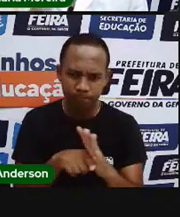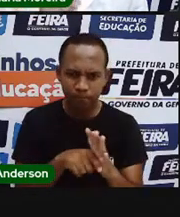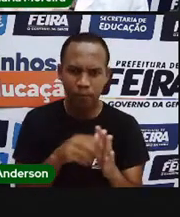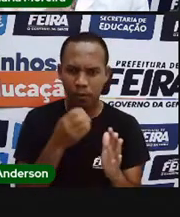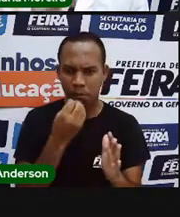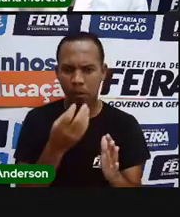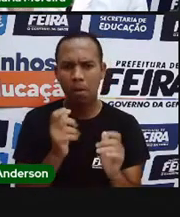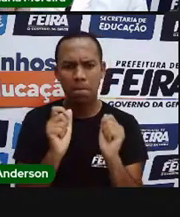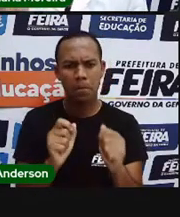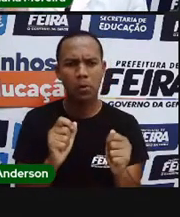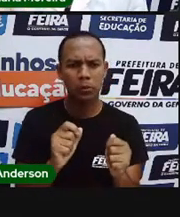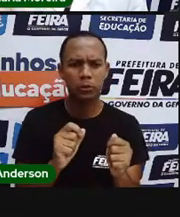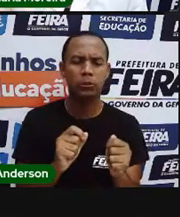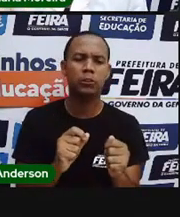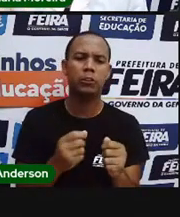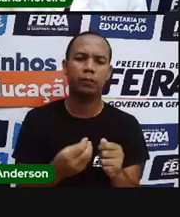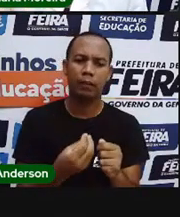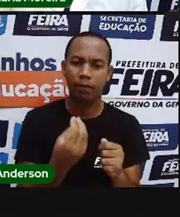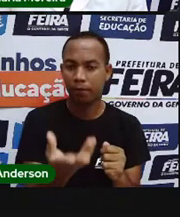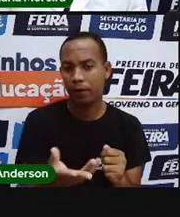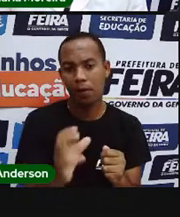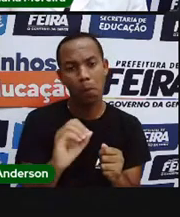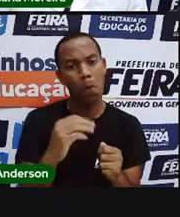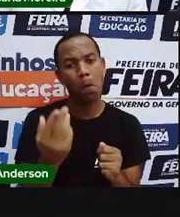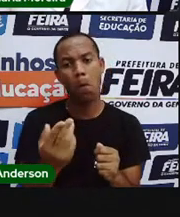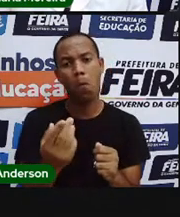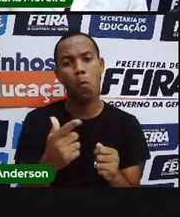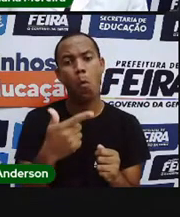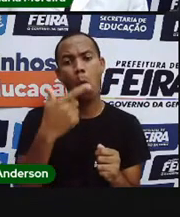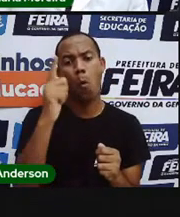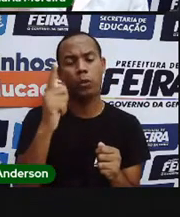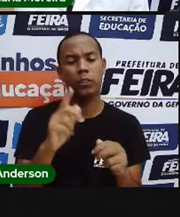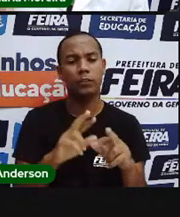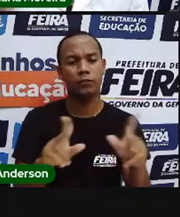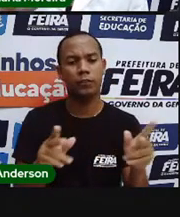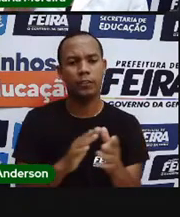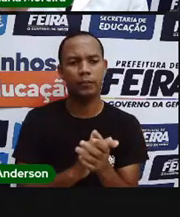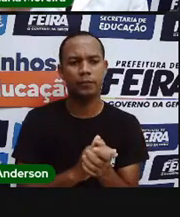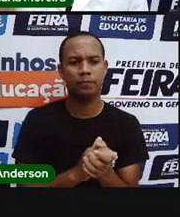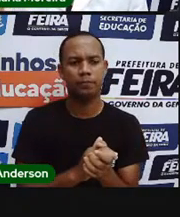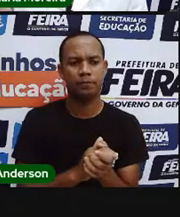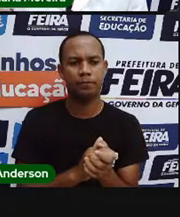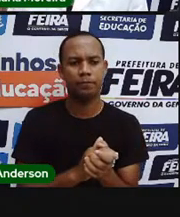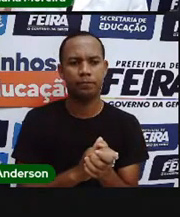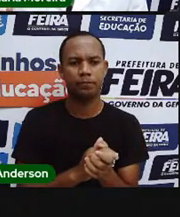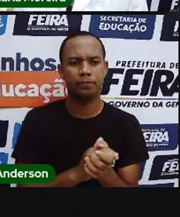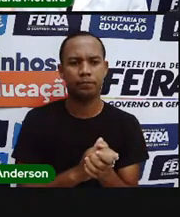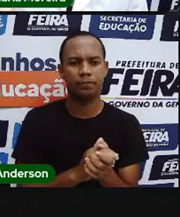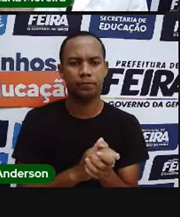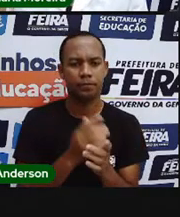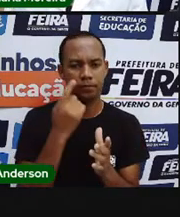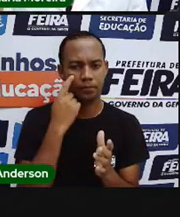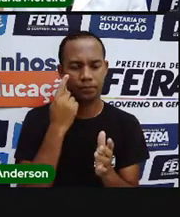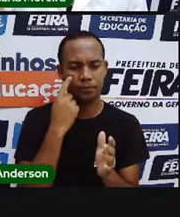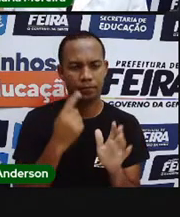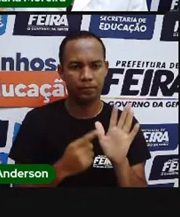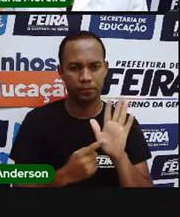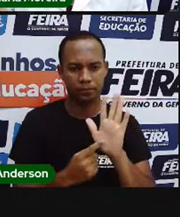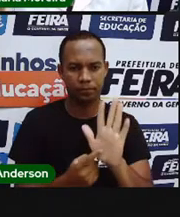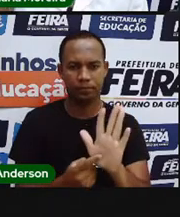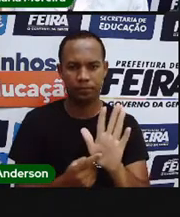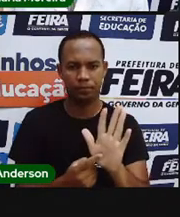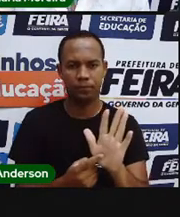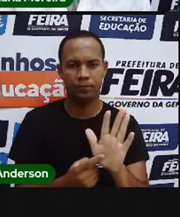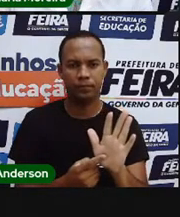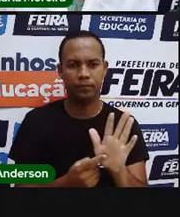Então, ele pode utilizar a atividade ou não. Certo? Vamos... A promaria agora vai apresentar um pouco os